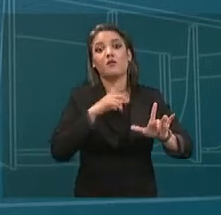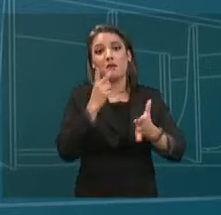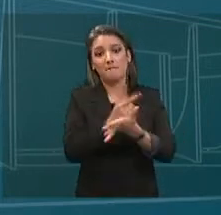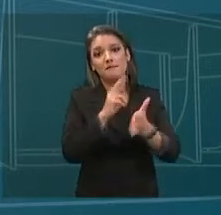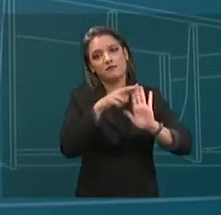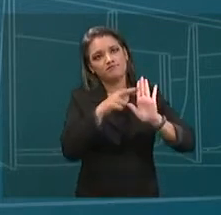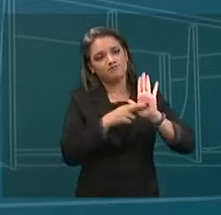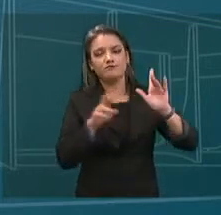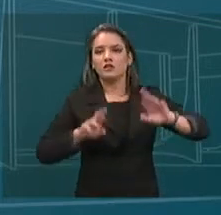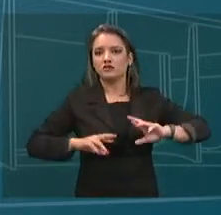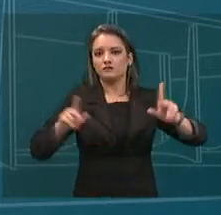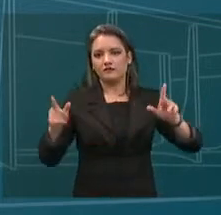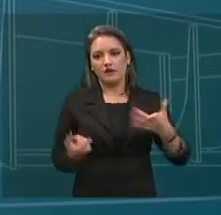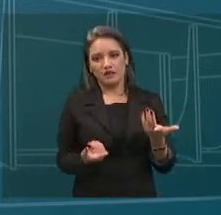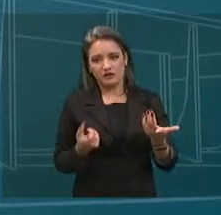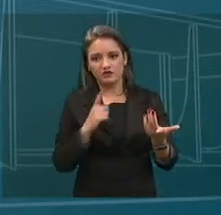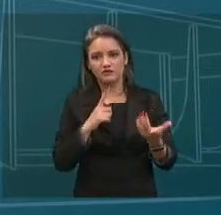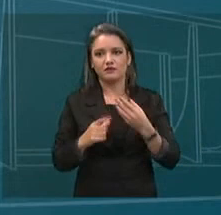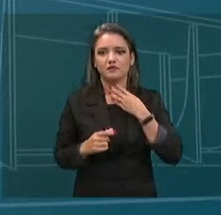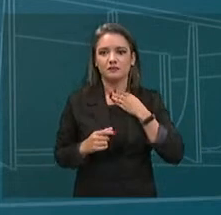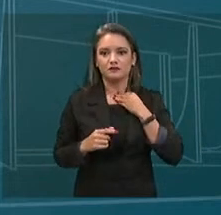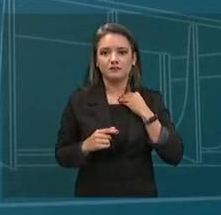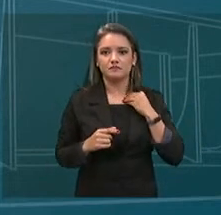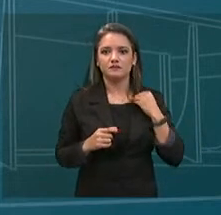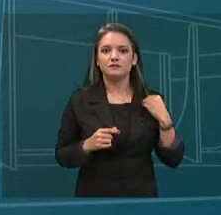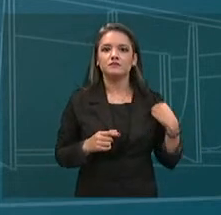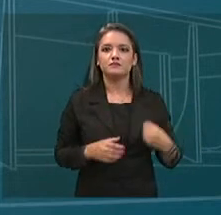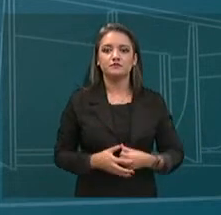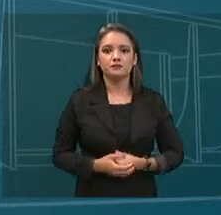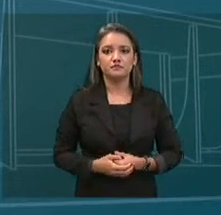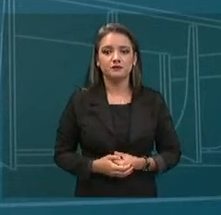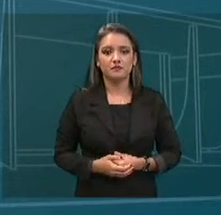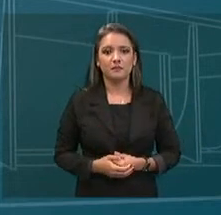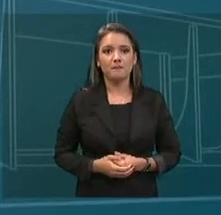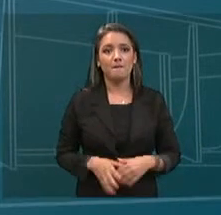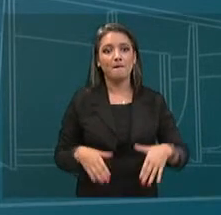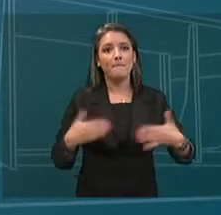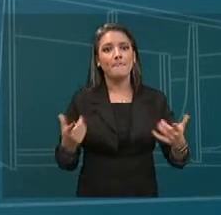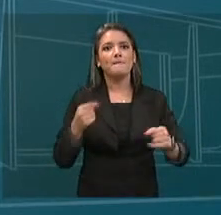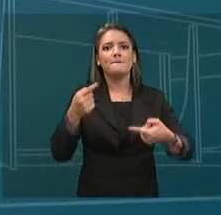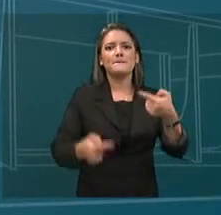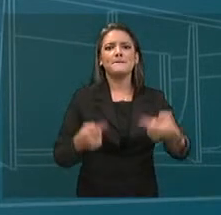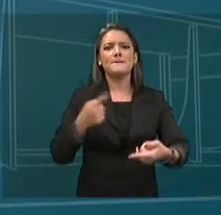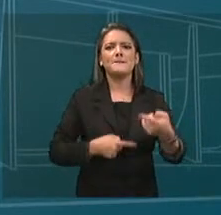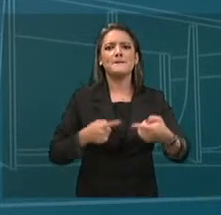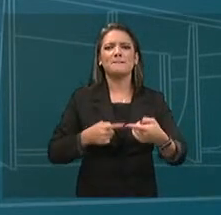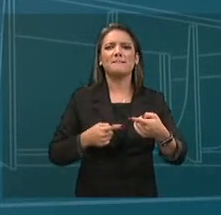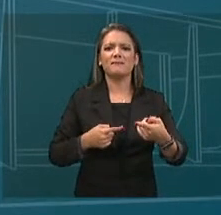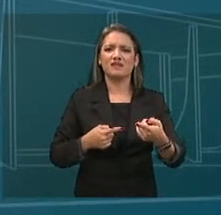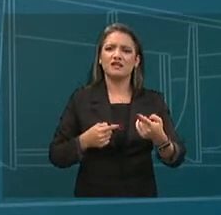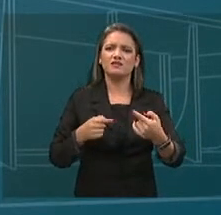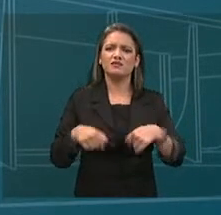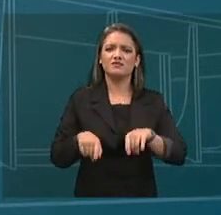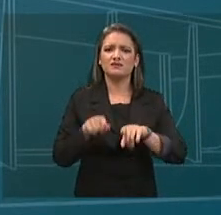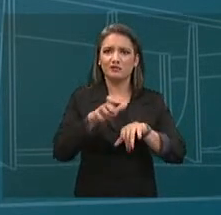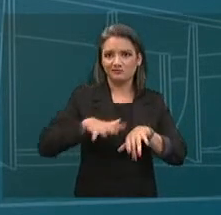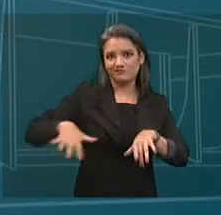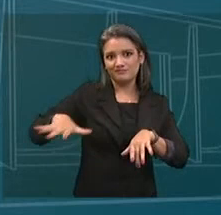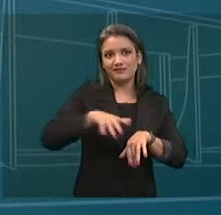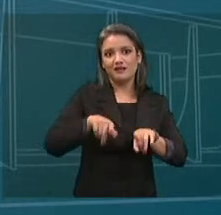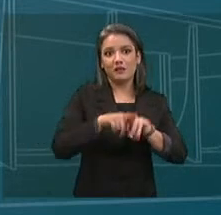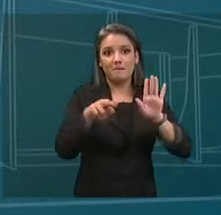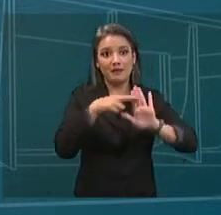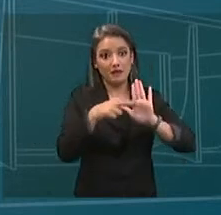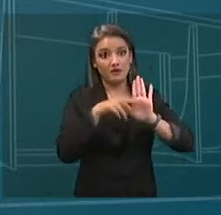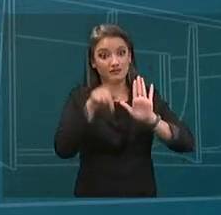termos de uso digam diferentes. Próximo, por favor. Por fim, sobre a discussão mais ampla, é importante reforçar que a autorregulação é